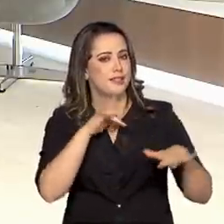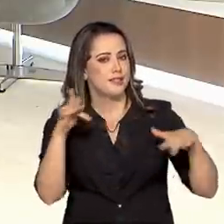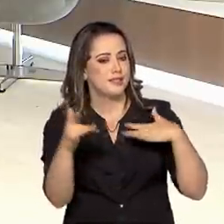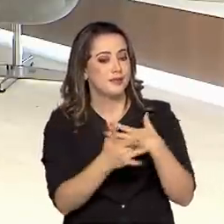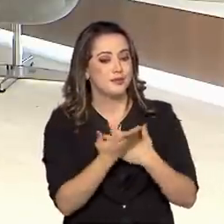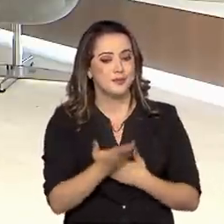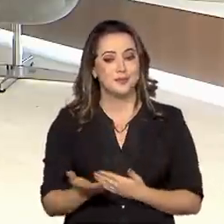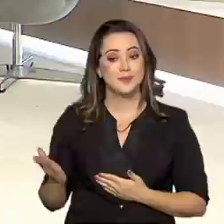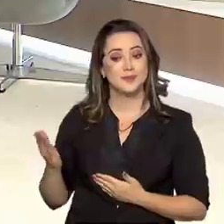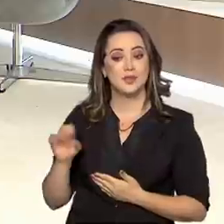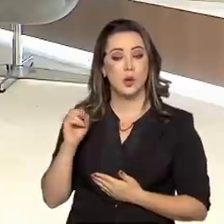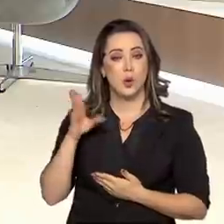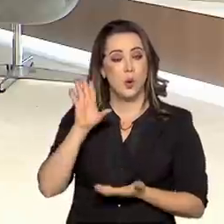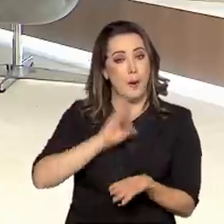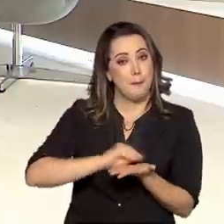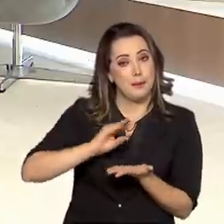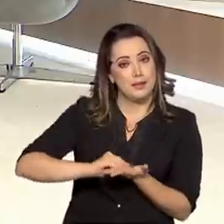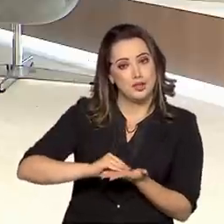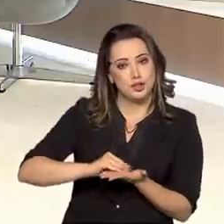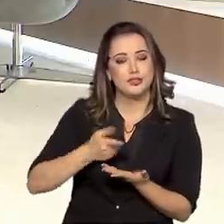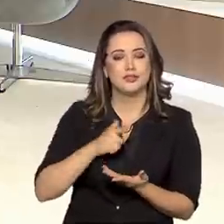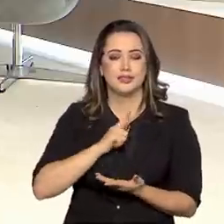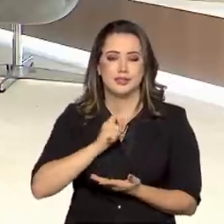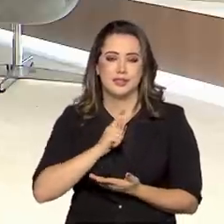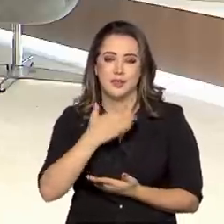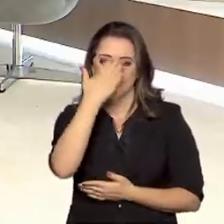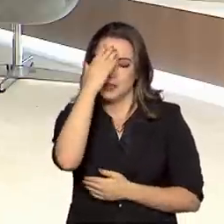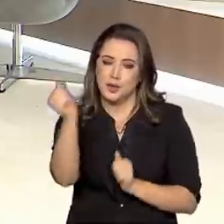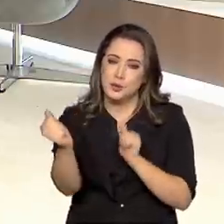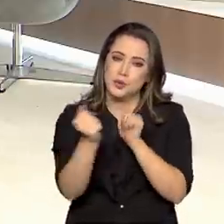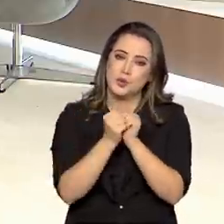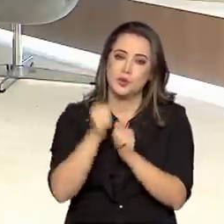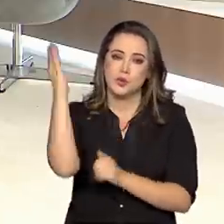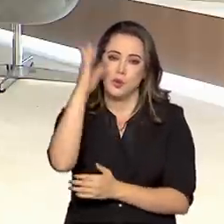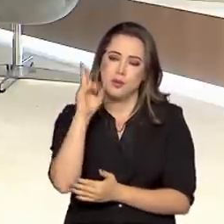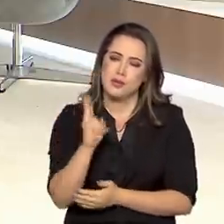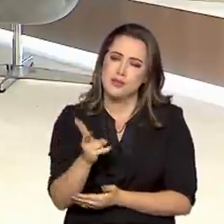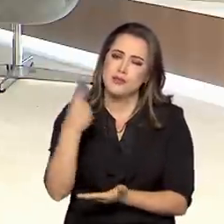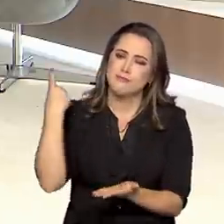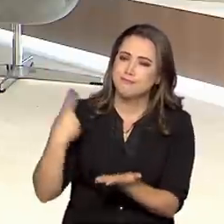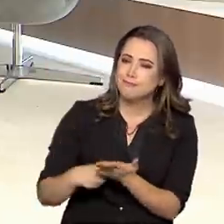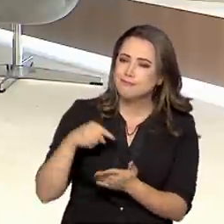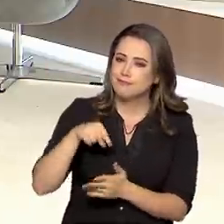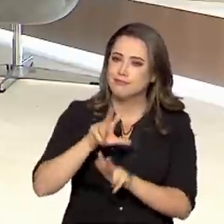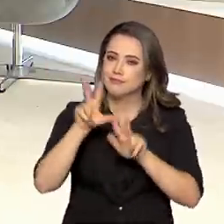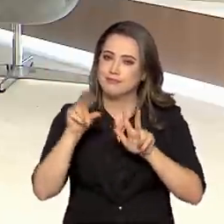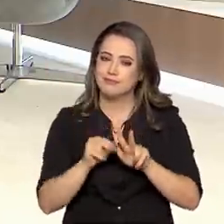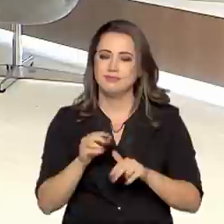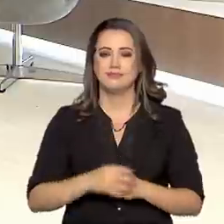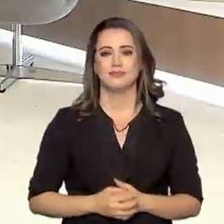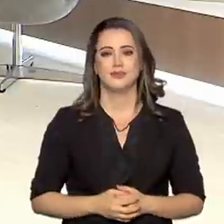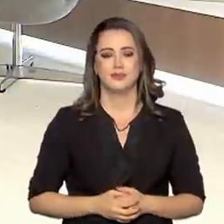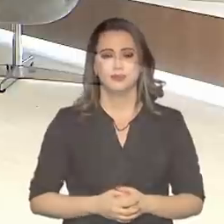sociais ou baixe o TV Brasil Play. Obrigado pela companhia e o Brasil continua em Pauta aqui na TV Brasil.